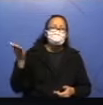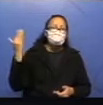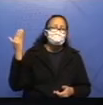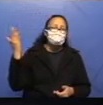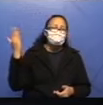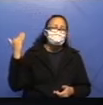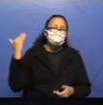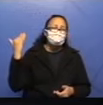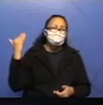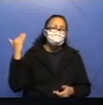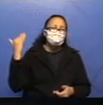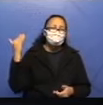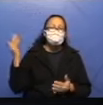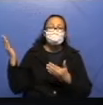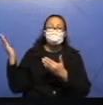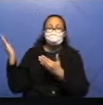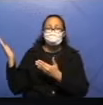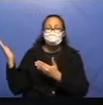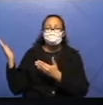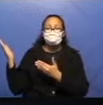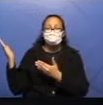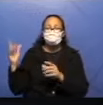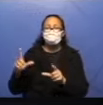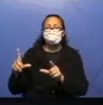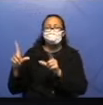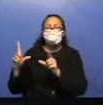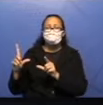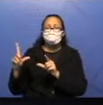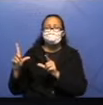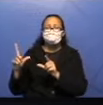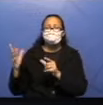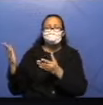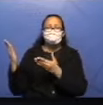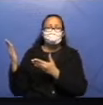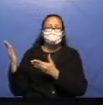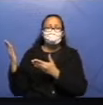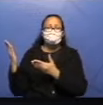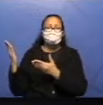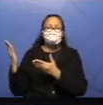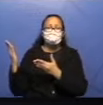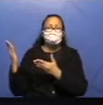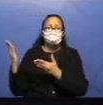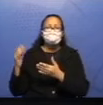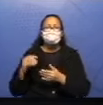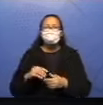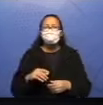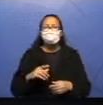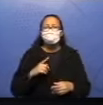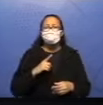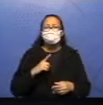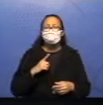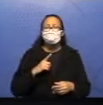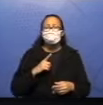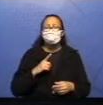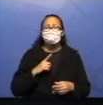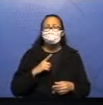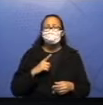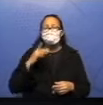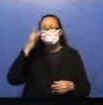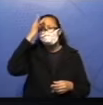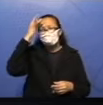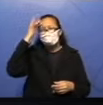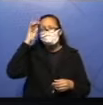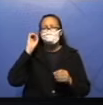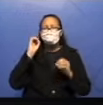medieval, né? Então, o dragão. Olha lá, o matador de dragão. O outro ajudante. Um tempo